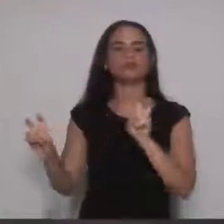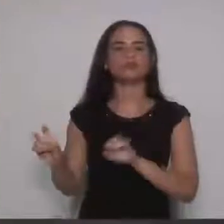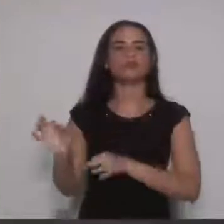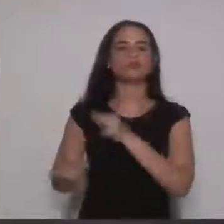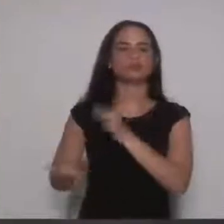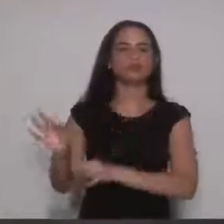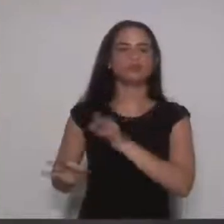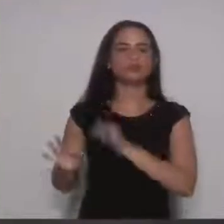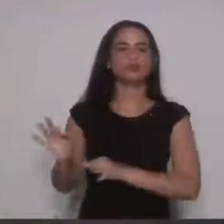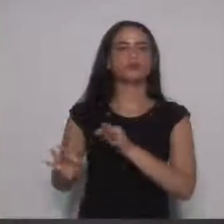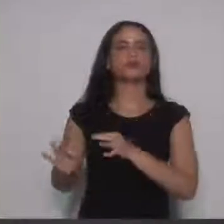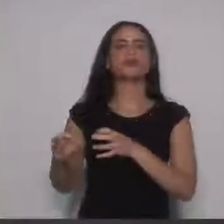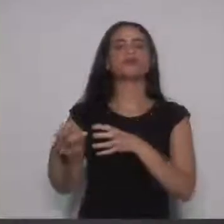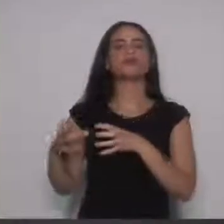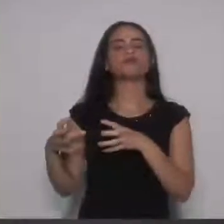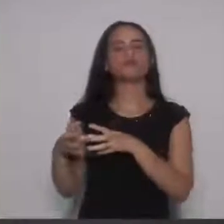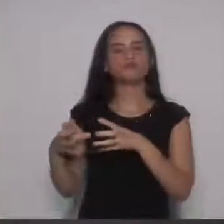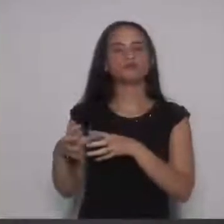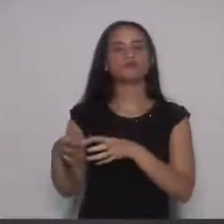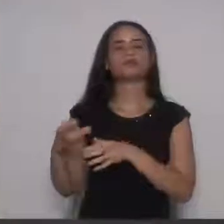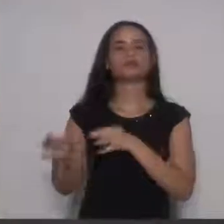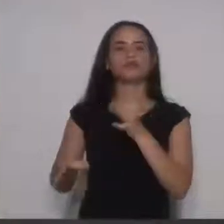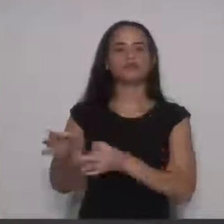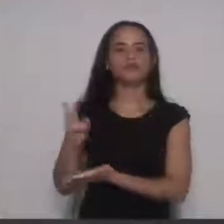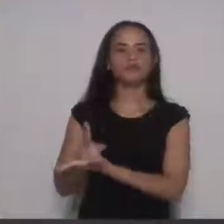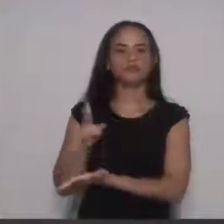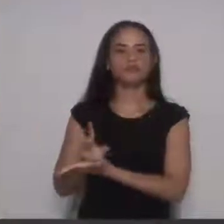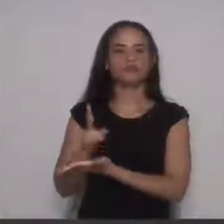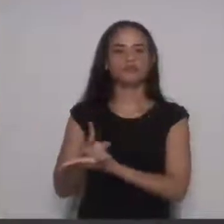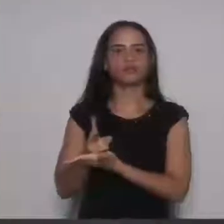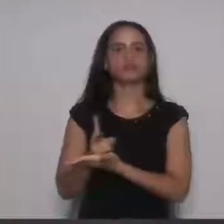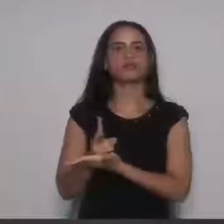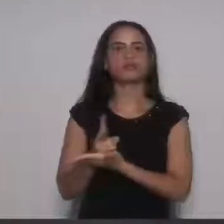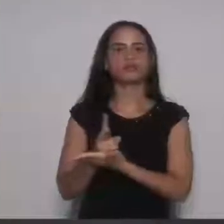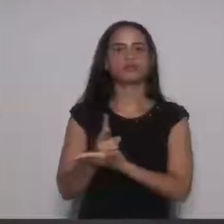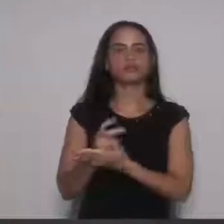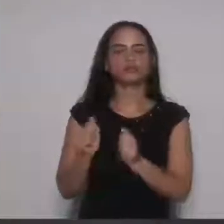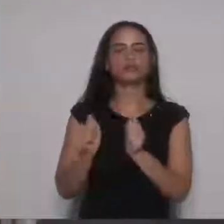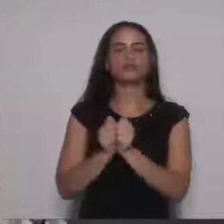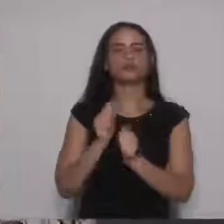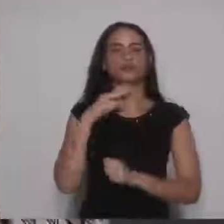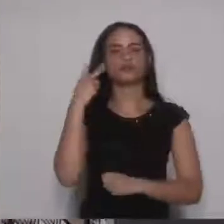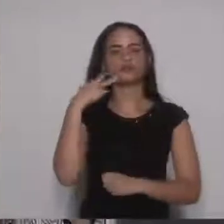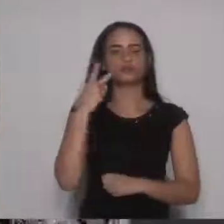procuradoria jurídica e das comissões permanentes. Avulso com os senhores vereadores.